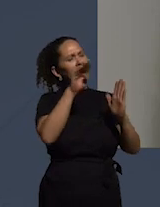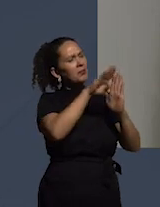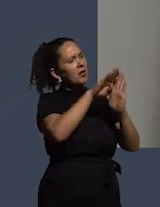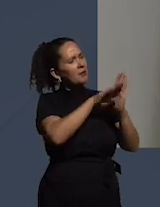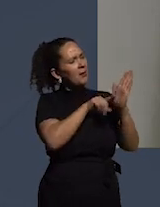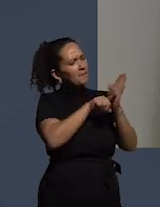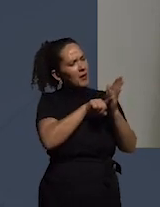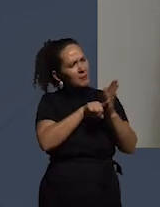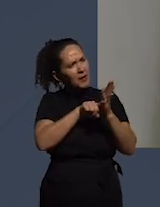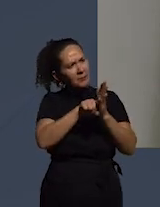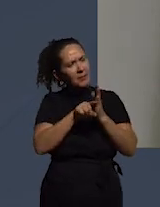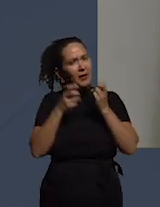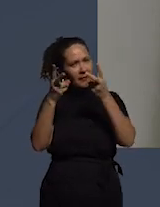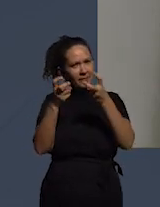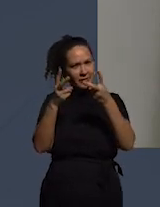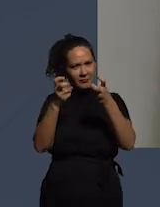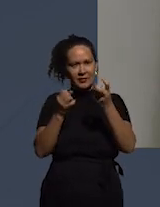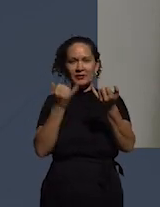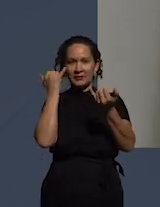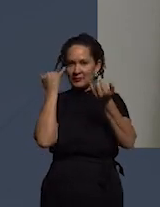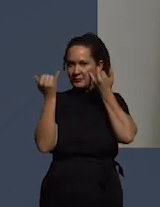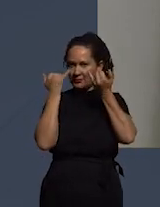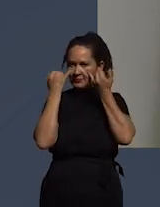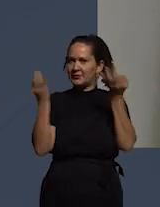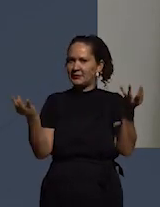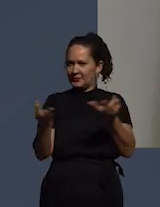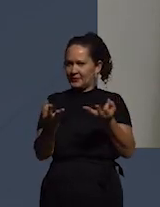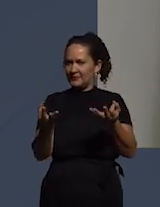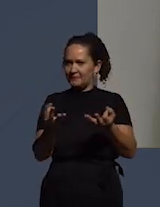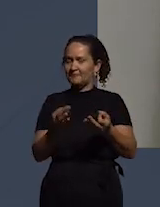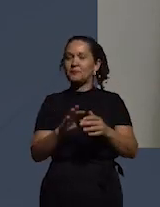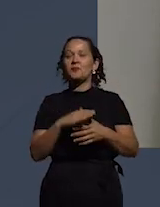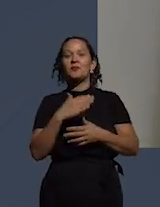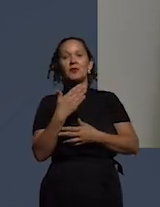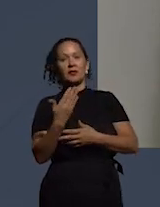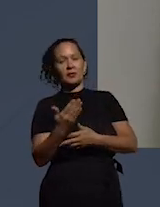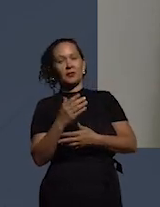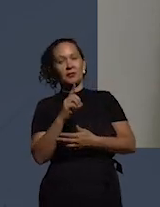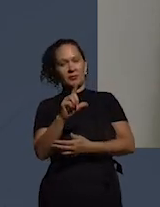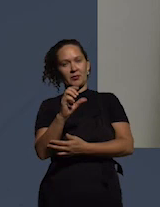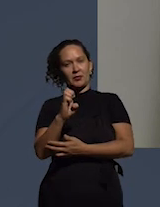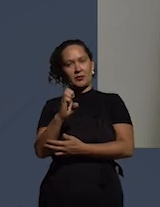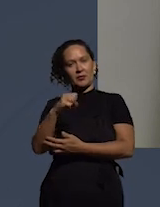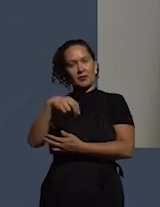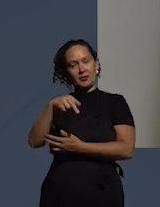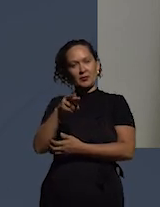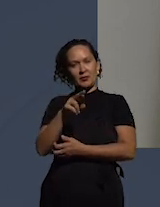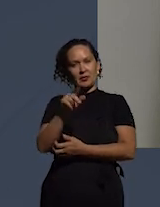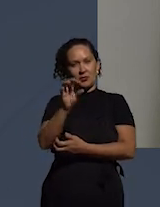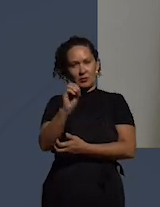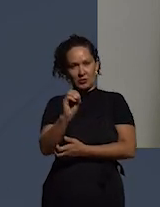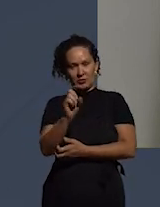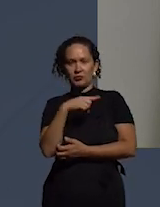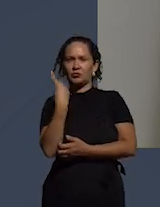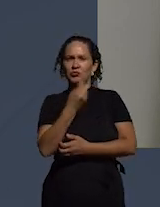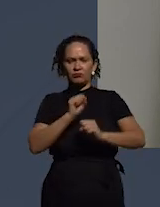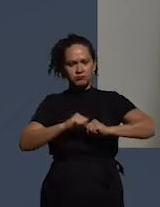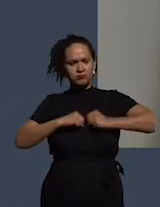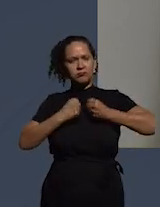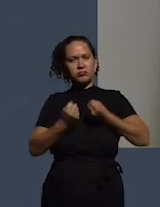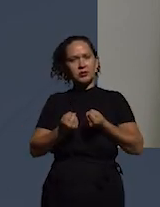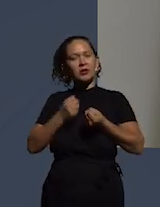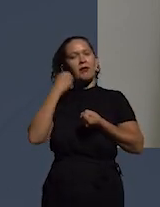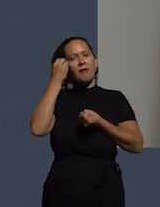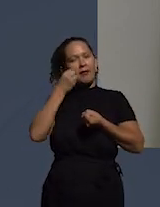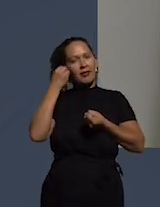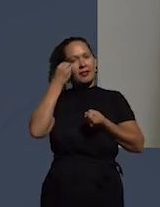conferindo esses dados então eu vou na fala do Leonardo Ferraz que nós estamos nós fazemos esse esforço para pensar